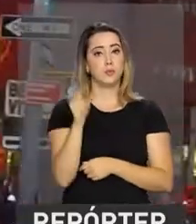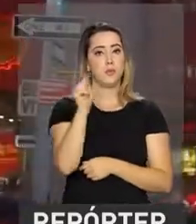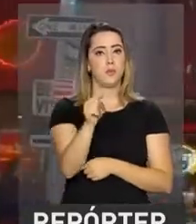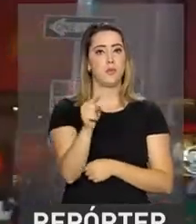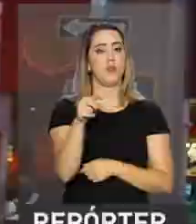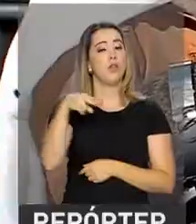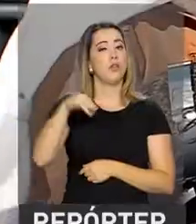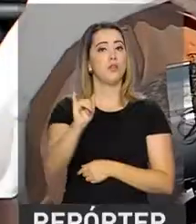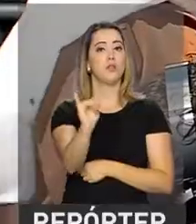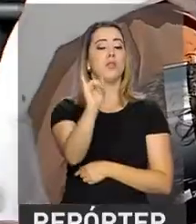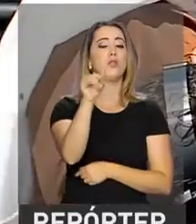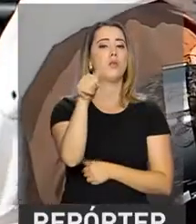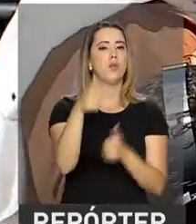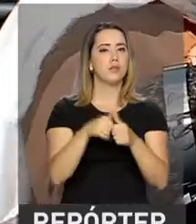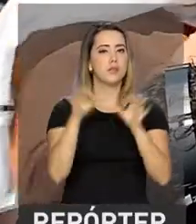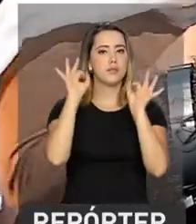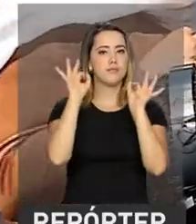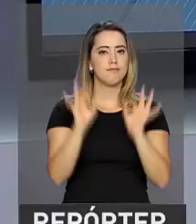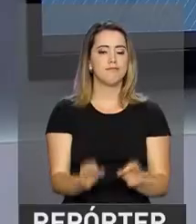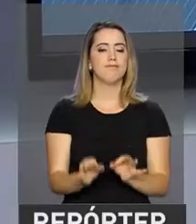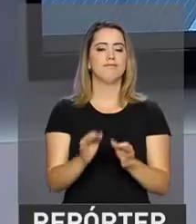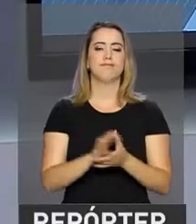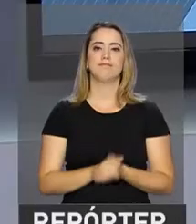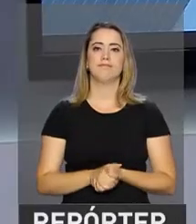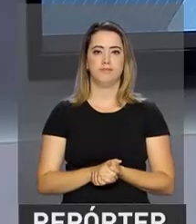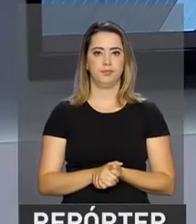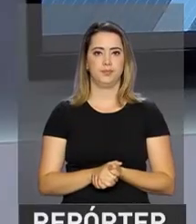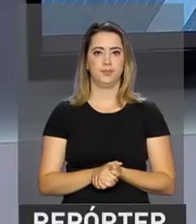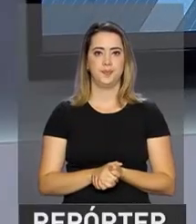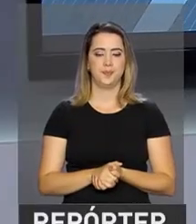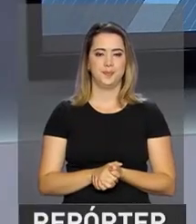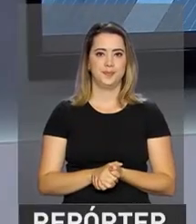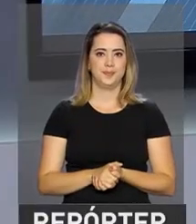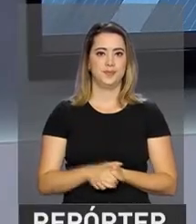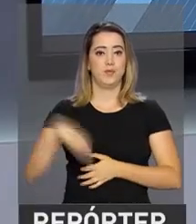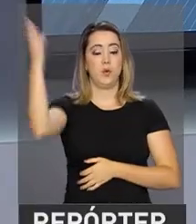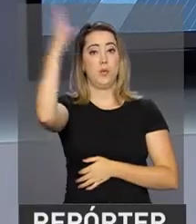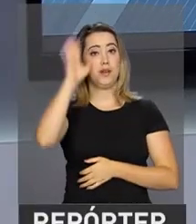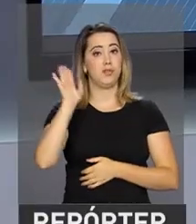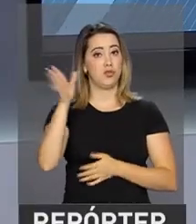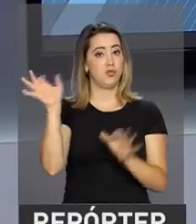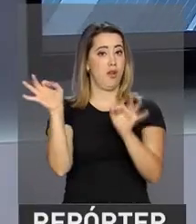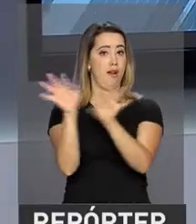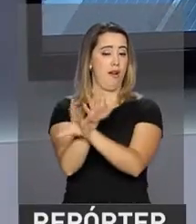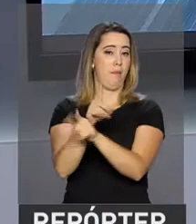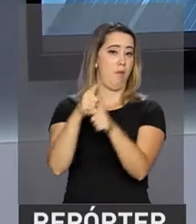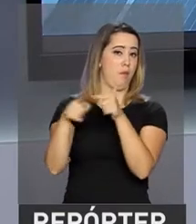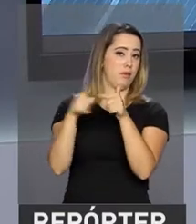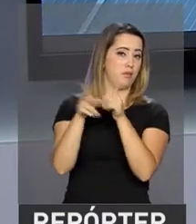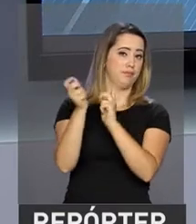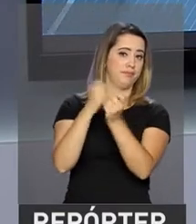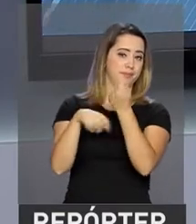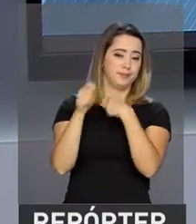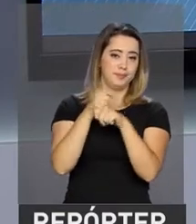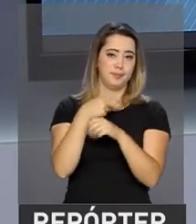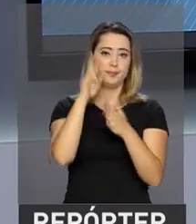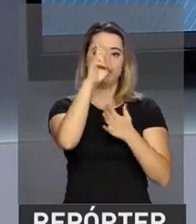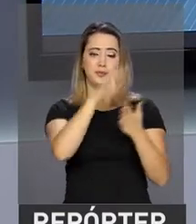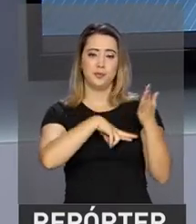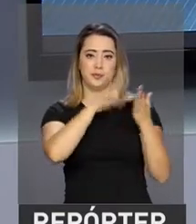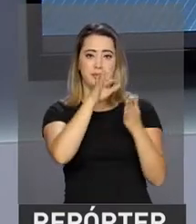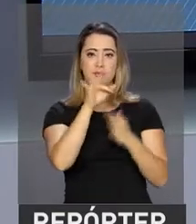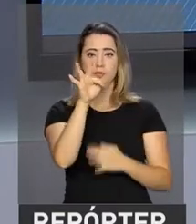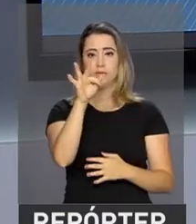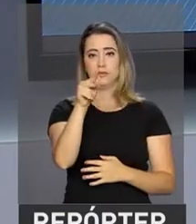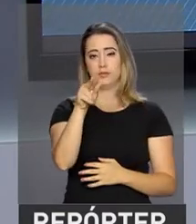Nova Iorque está pronta para ouvir. O Brasil já superou a recessão. A afirmação está no relatório da